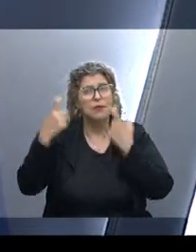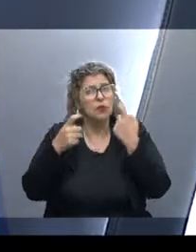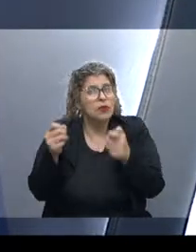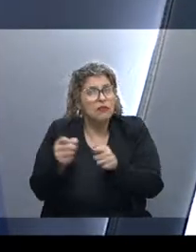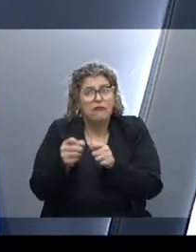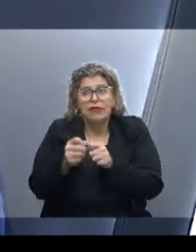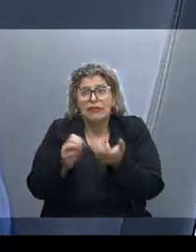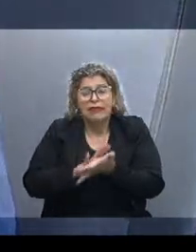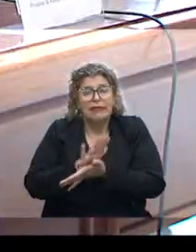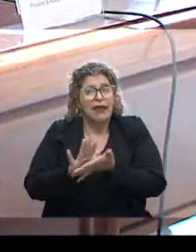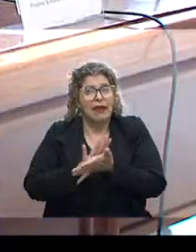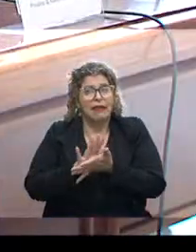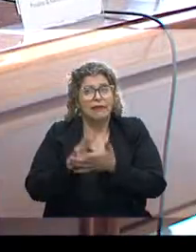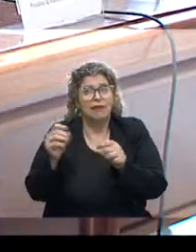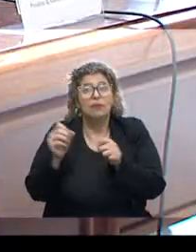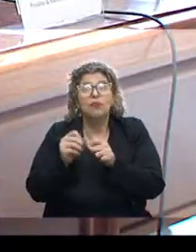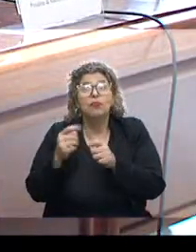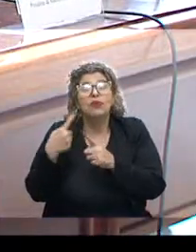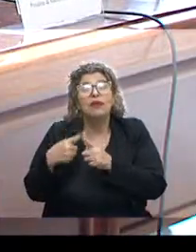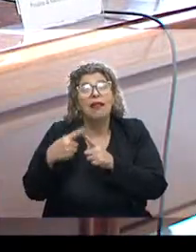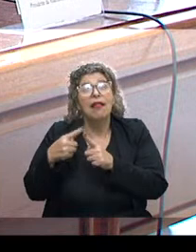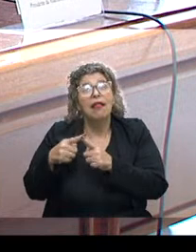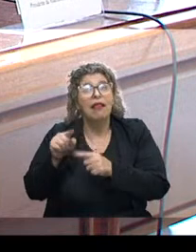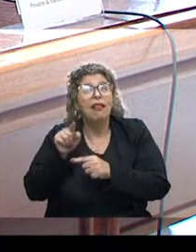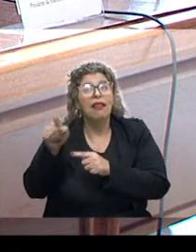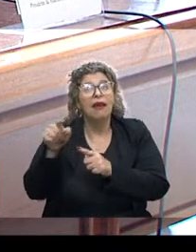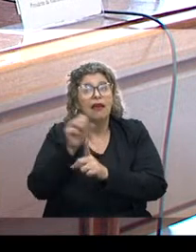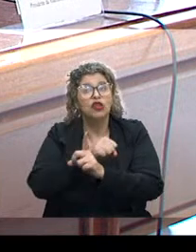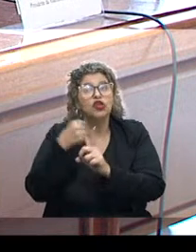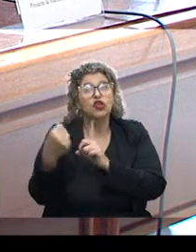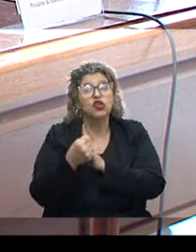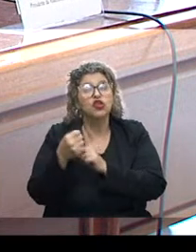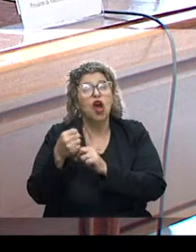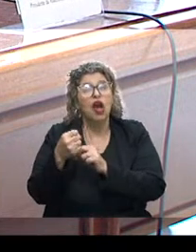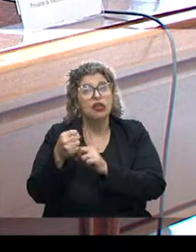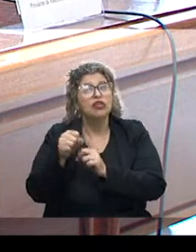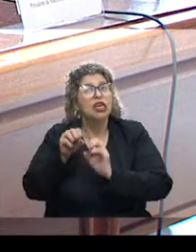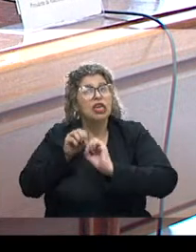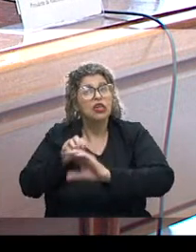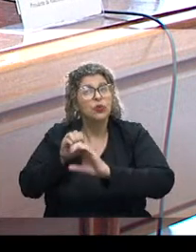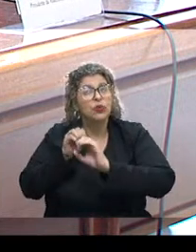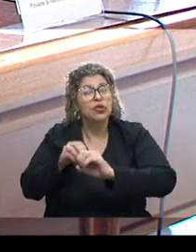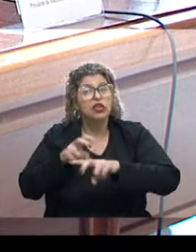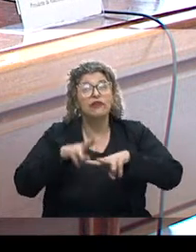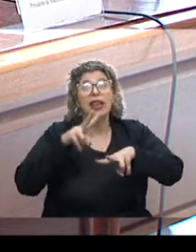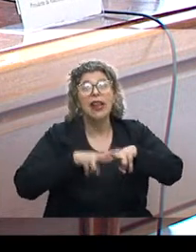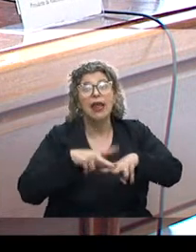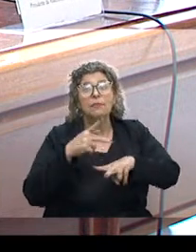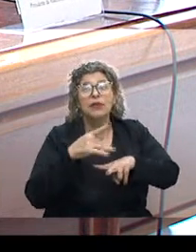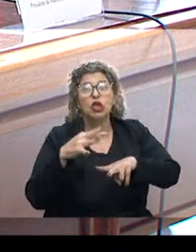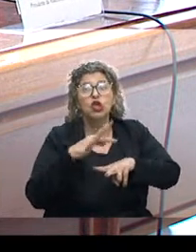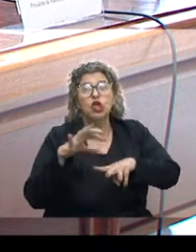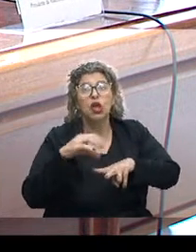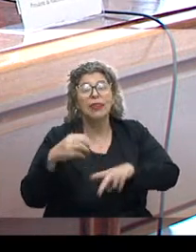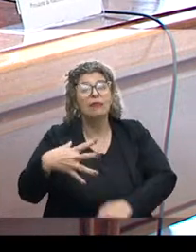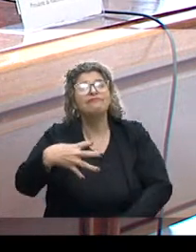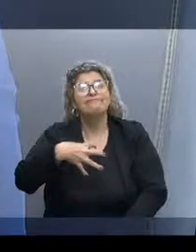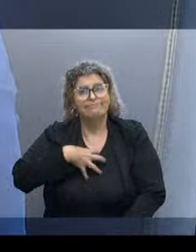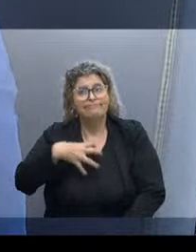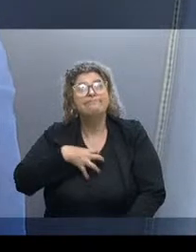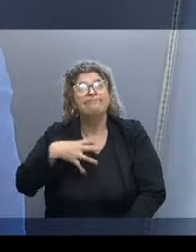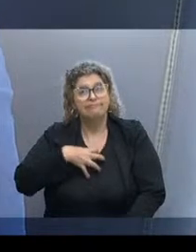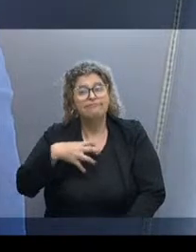agirmos, porque é lá no sistema sócio-educativo e é lá no sistema prisional onde nós sentimos mais